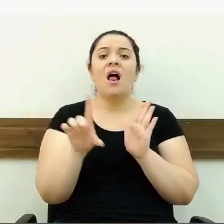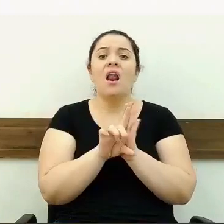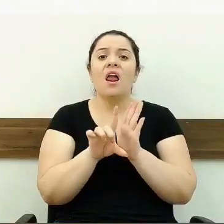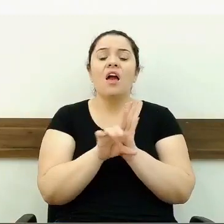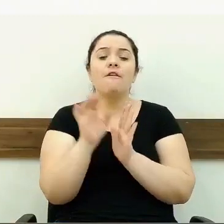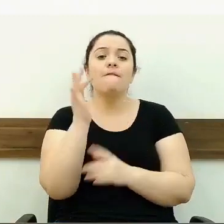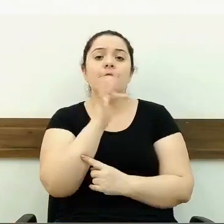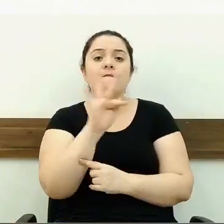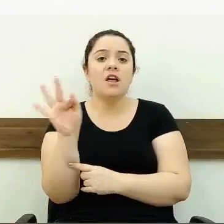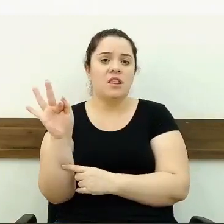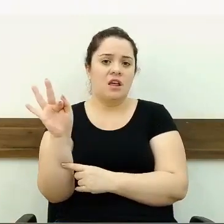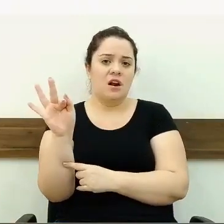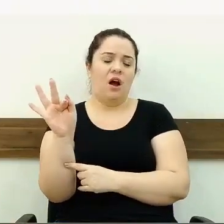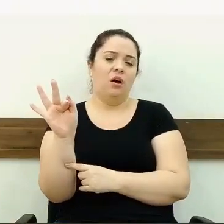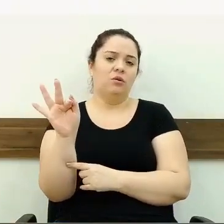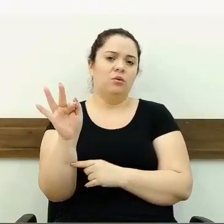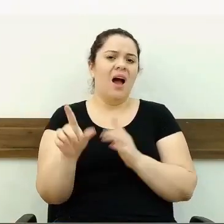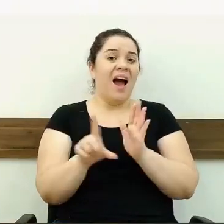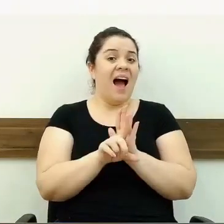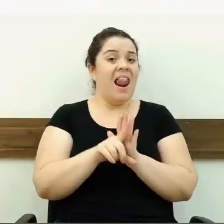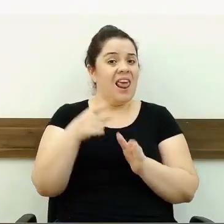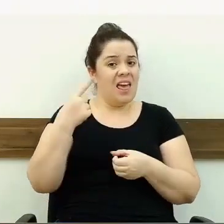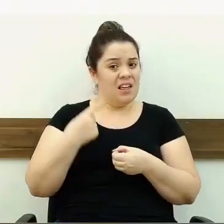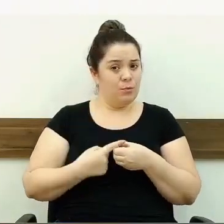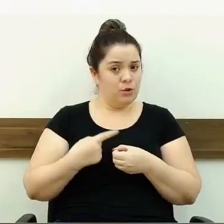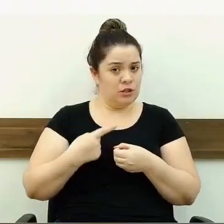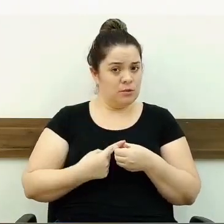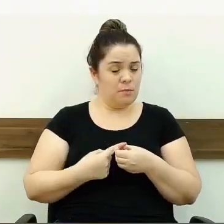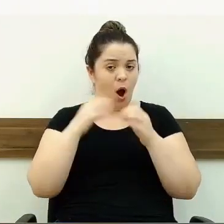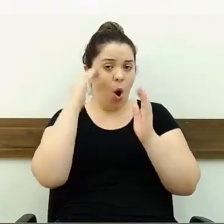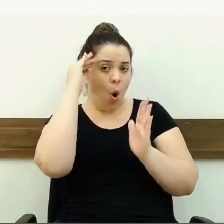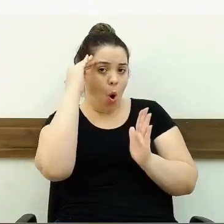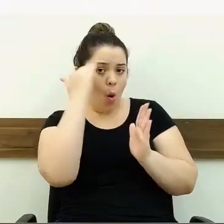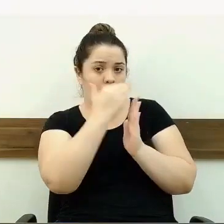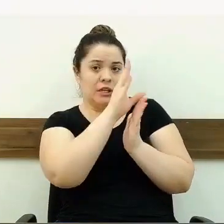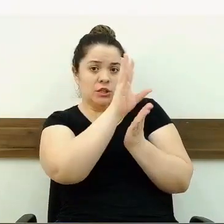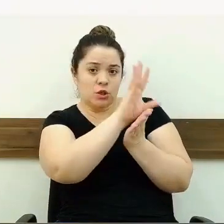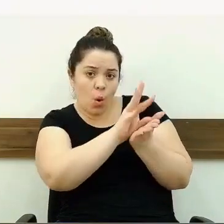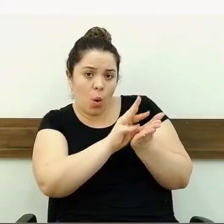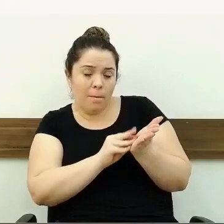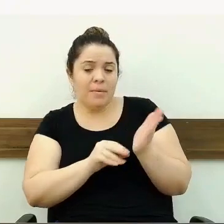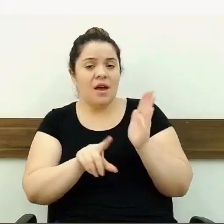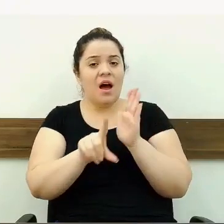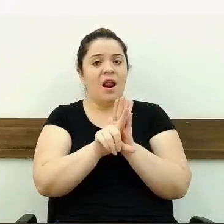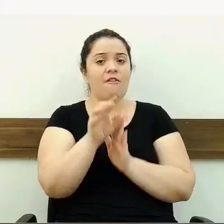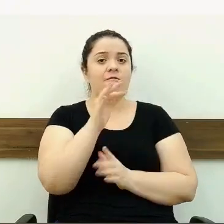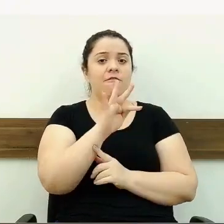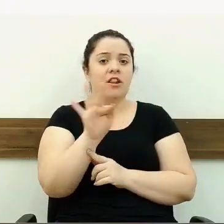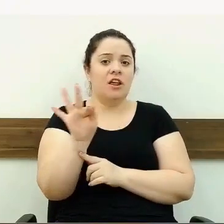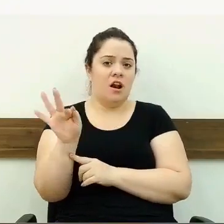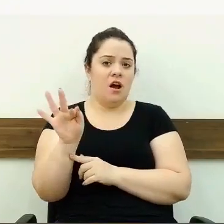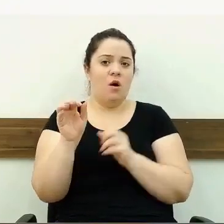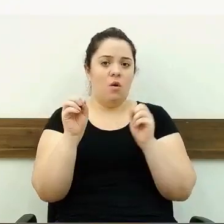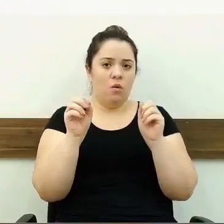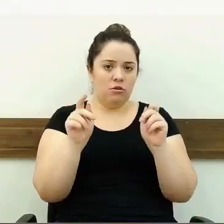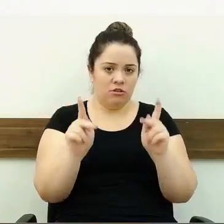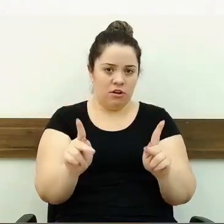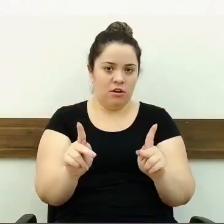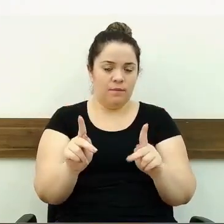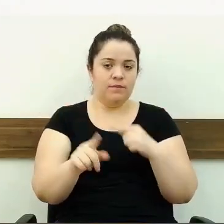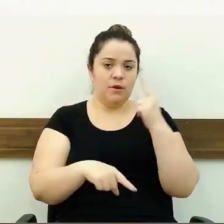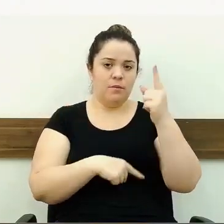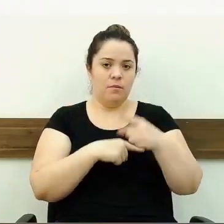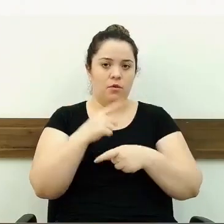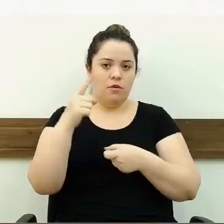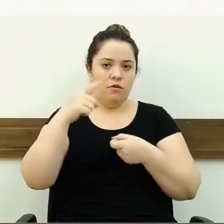uma lei, a nossa lei municipal segue a lei federal, não é uma lei própria do município. Ok? Eu volto nos cinco minutos